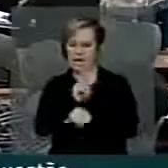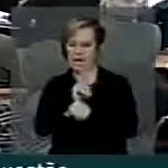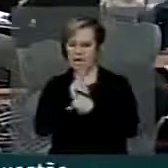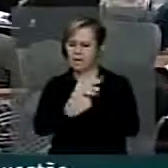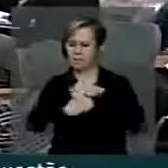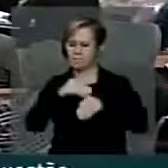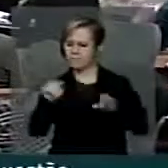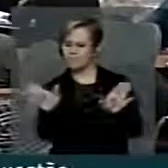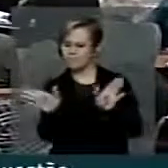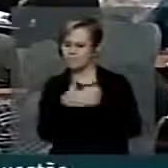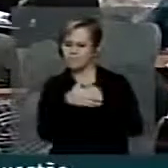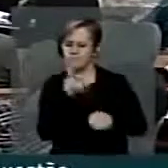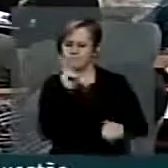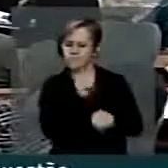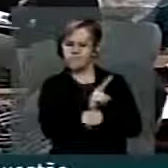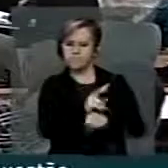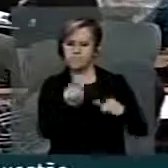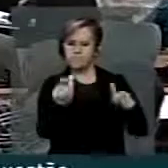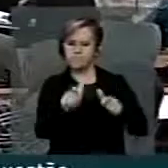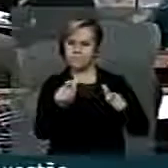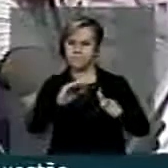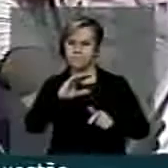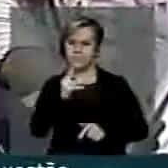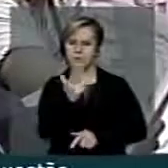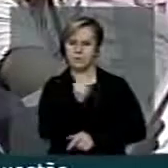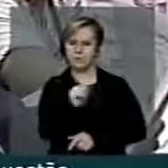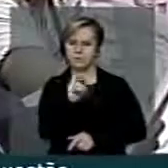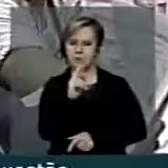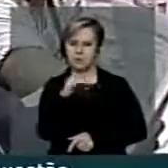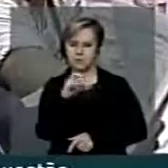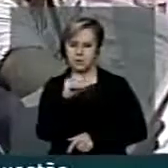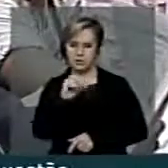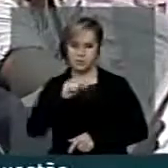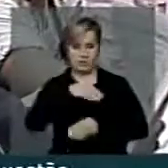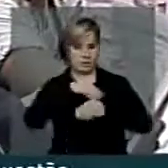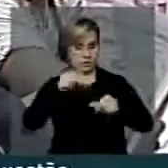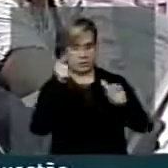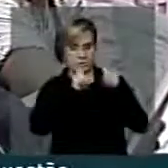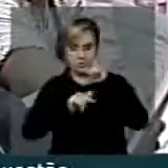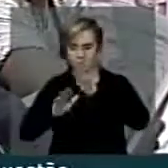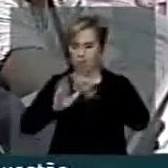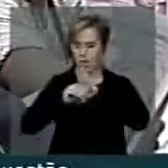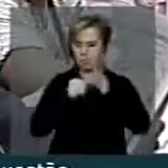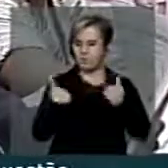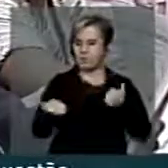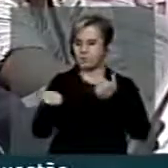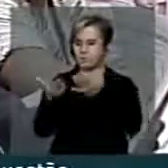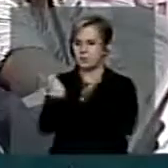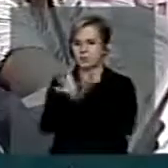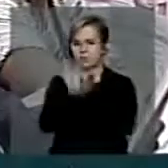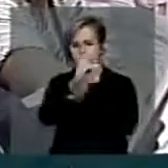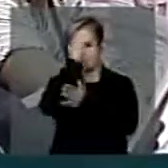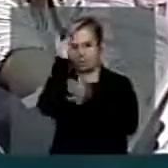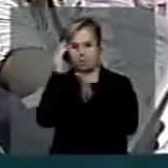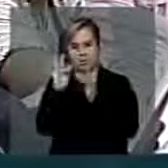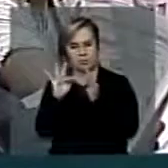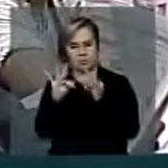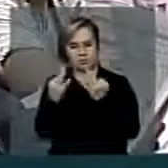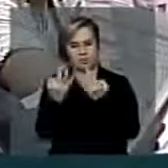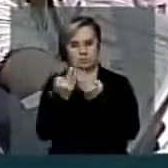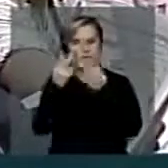confinado numa área de charcos. As terras usurpadas, prosseguindo, foram concedidas aparente dos